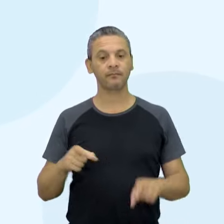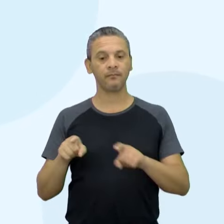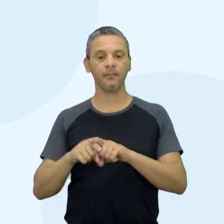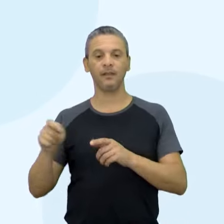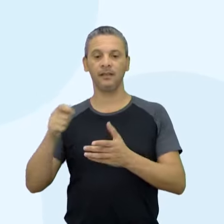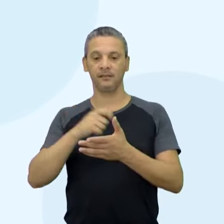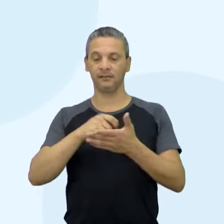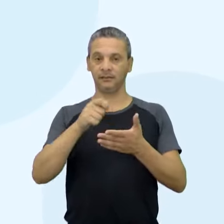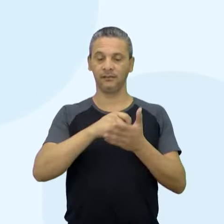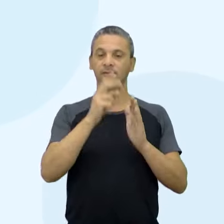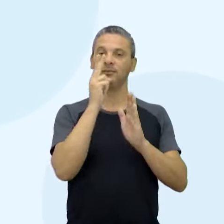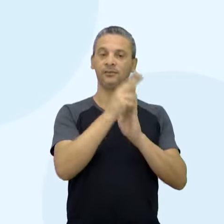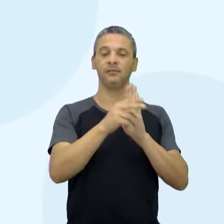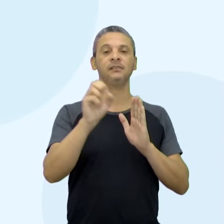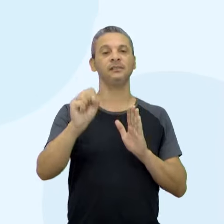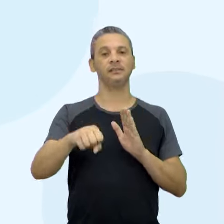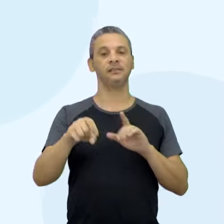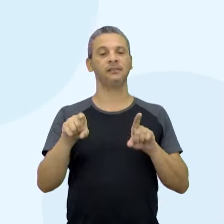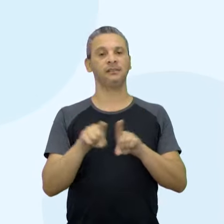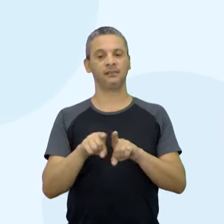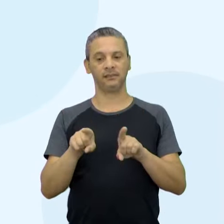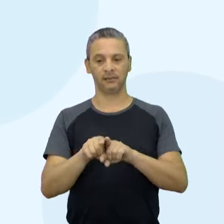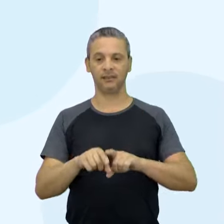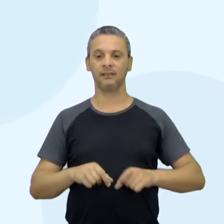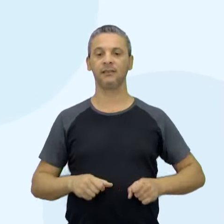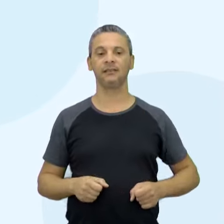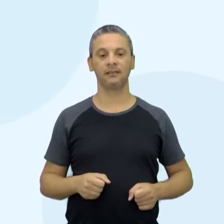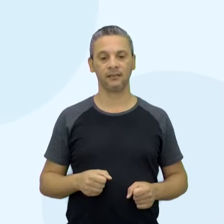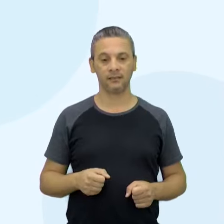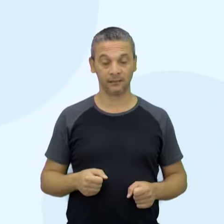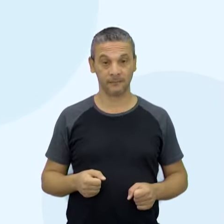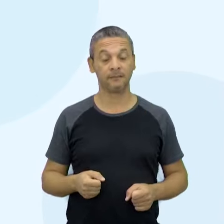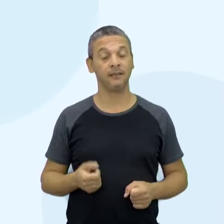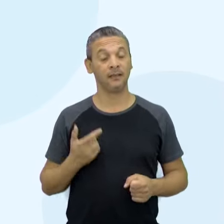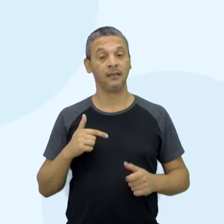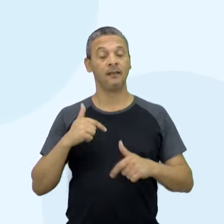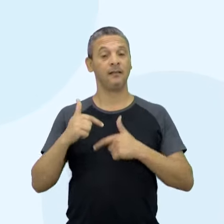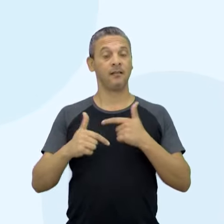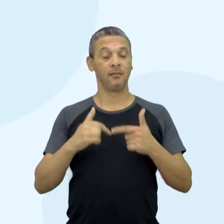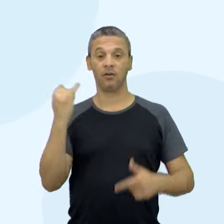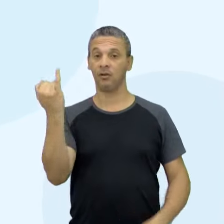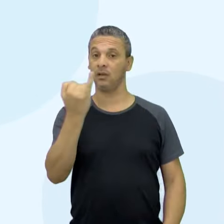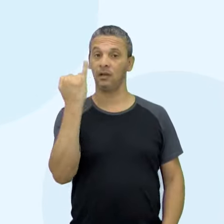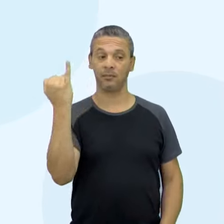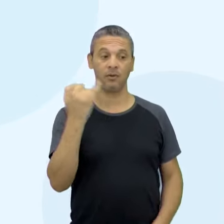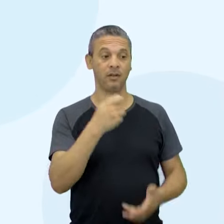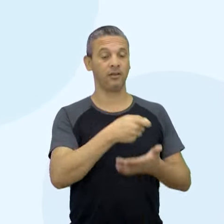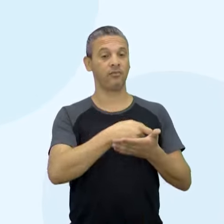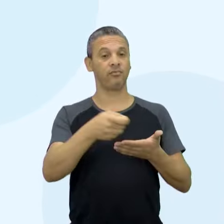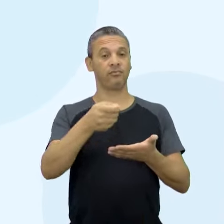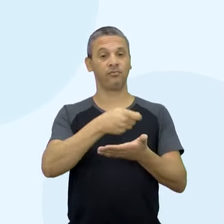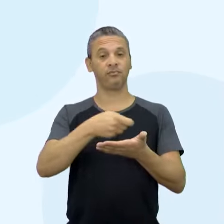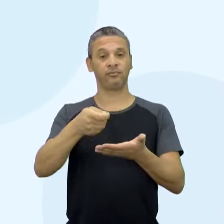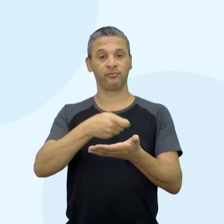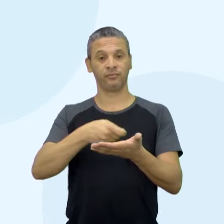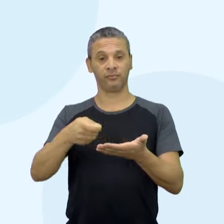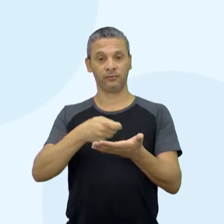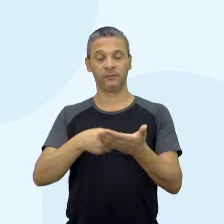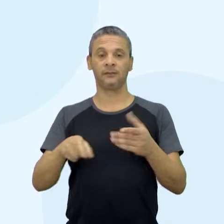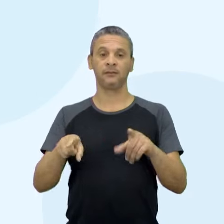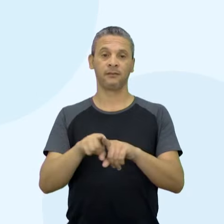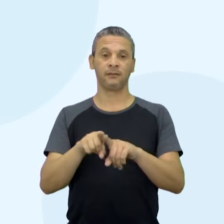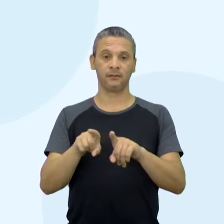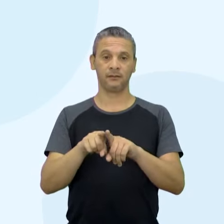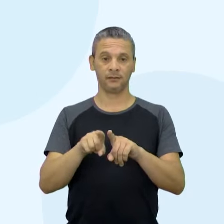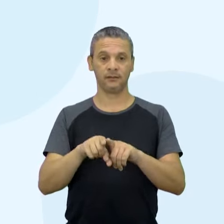Escritor, sim! E aí eu fiz questão, porque é um trabalho muito rico que você faz, né? Você já tem o material